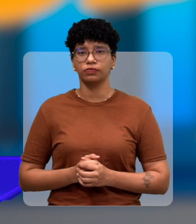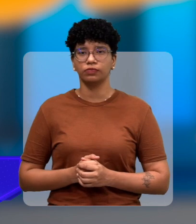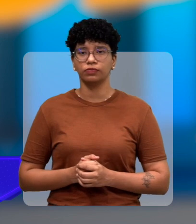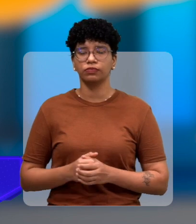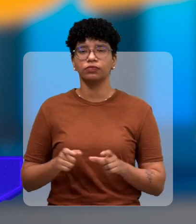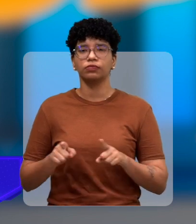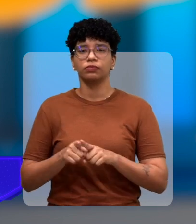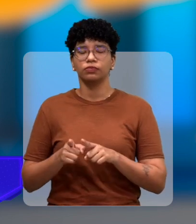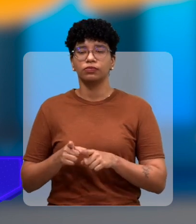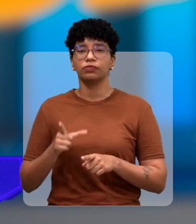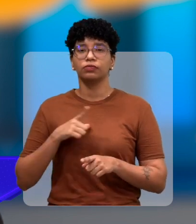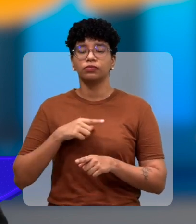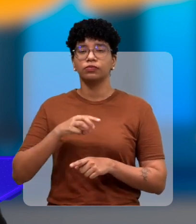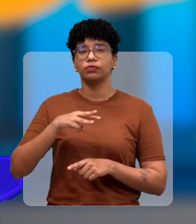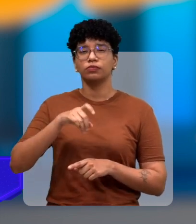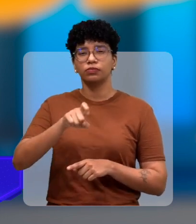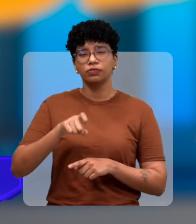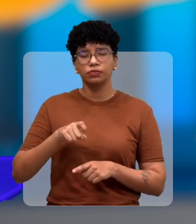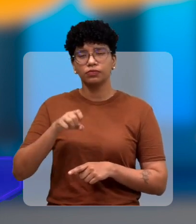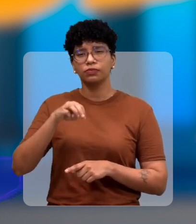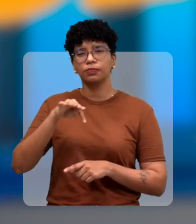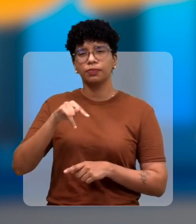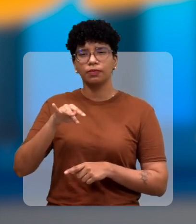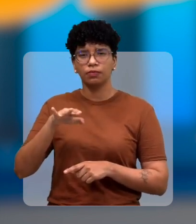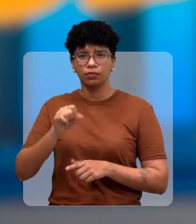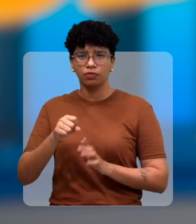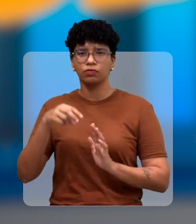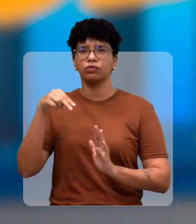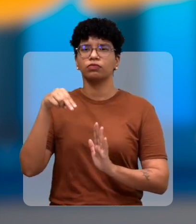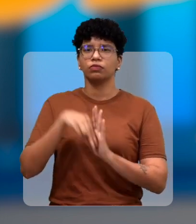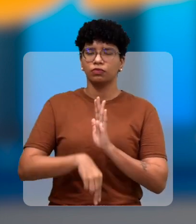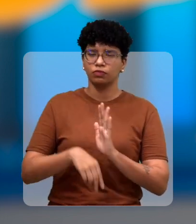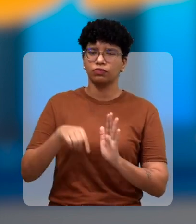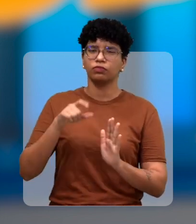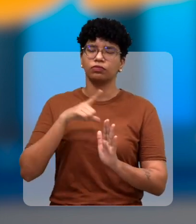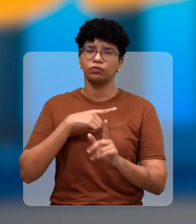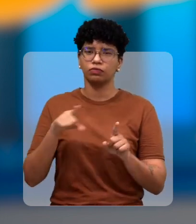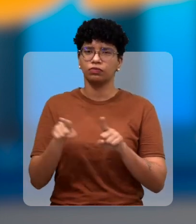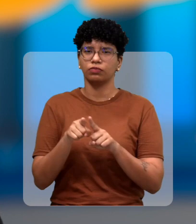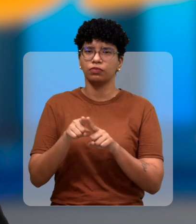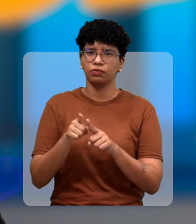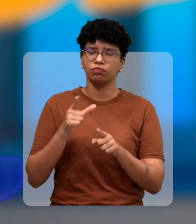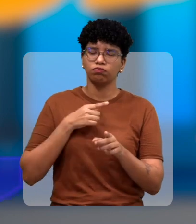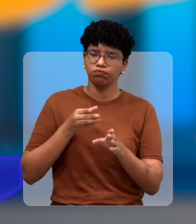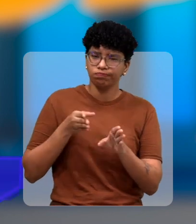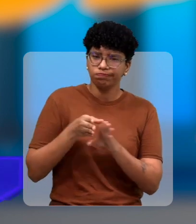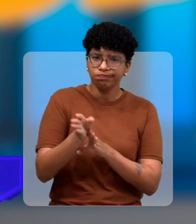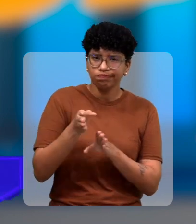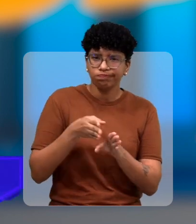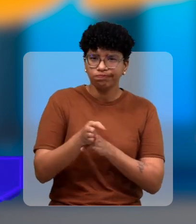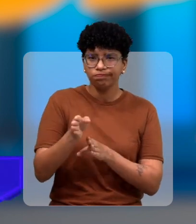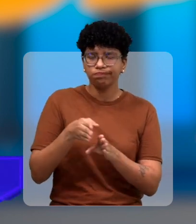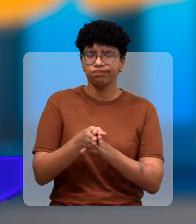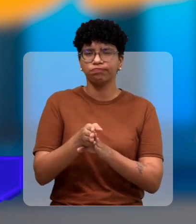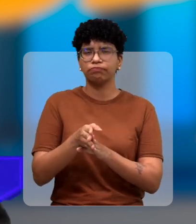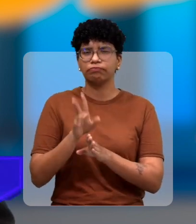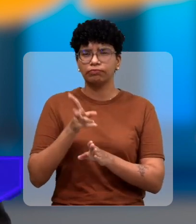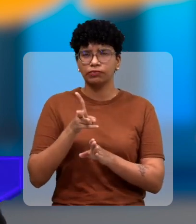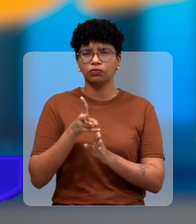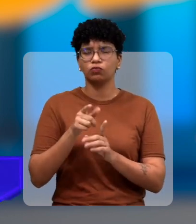que estão recebendo no Mix Mateus até levando mesmo essa nota lá porque nós também temos um incentivo né todo mês a gente